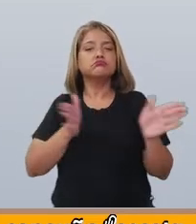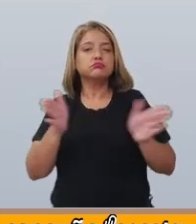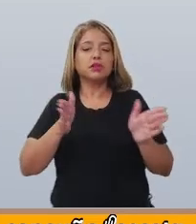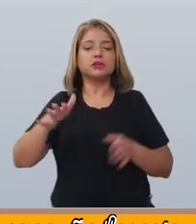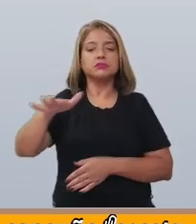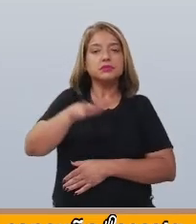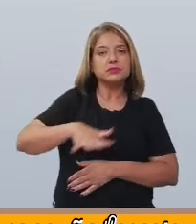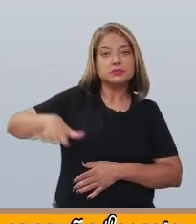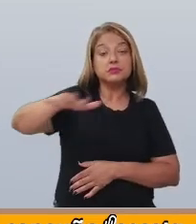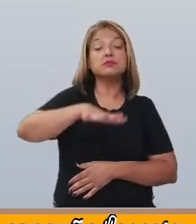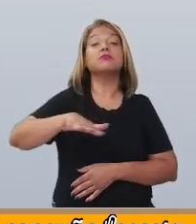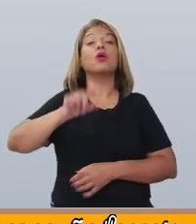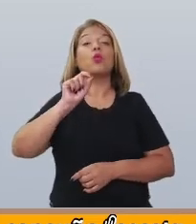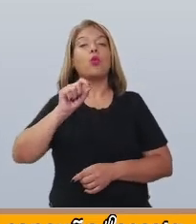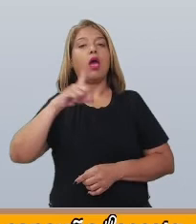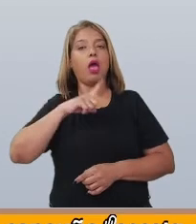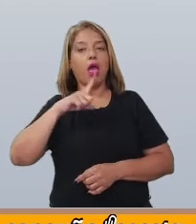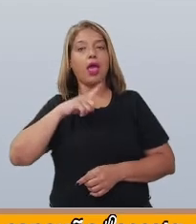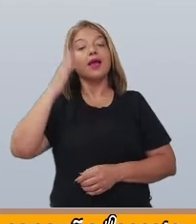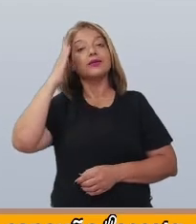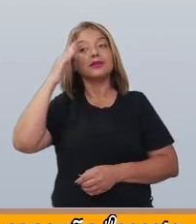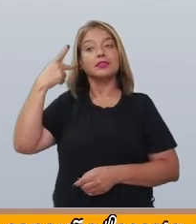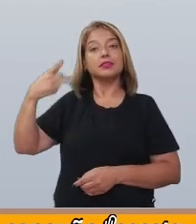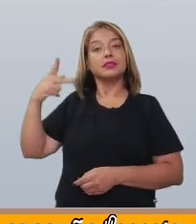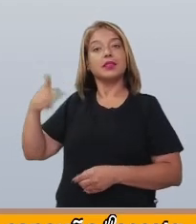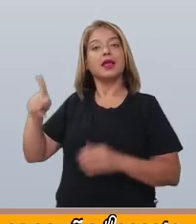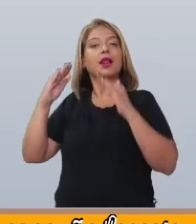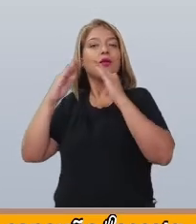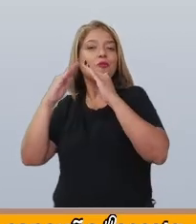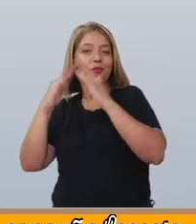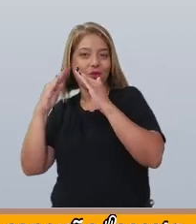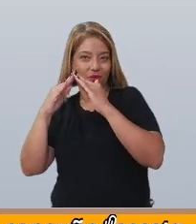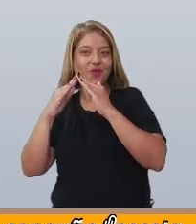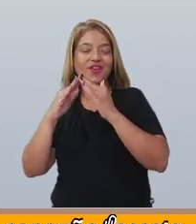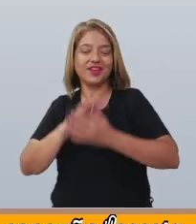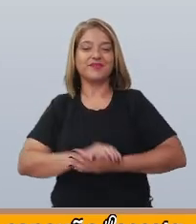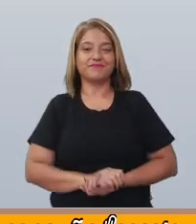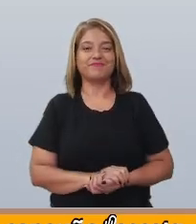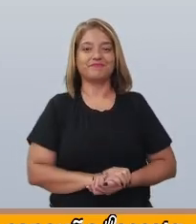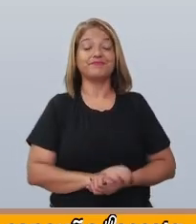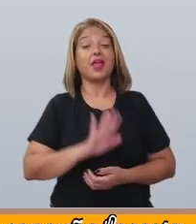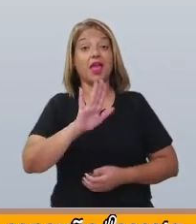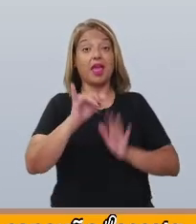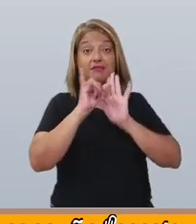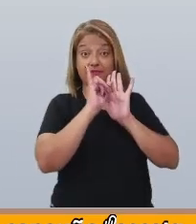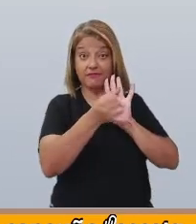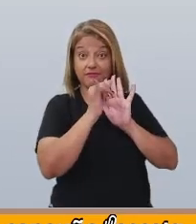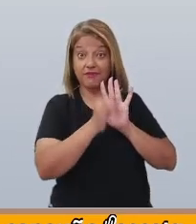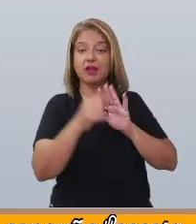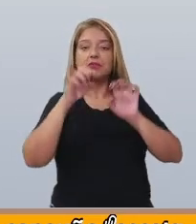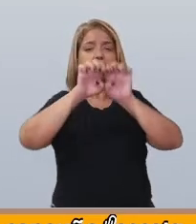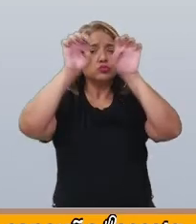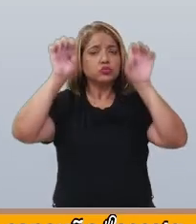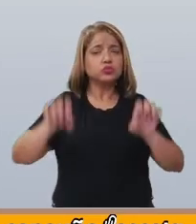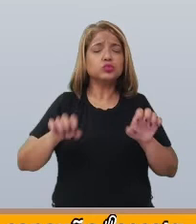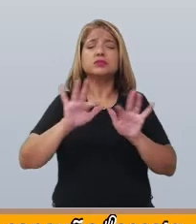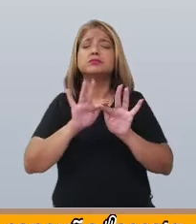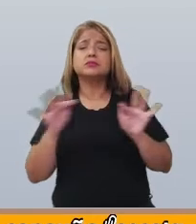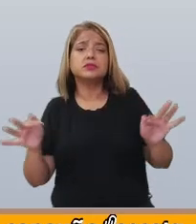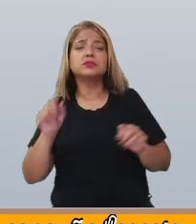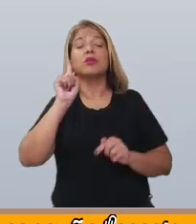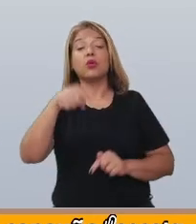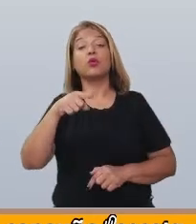relacionam-se ao habitat delas. A fábula deve ter uma estrutura mínima de